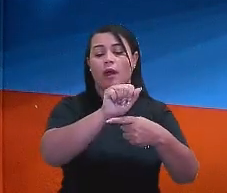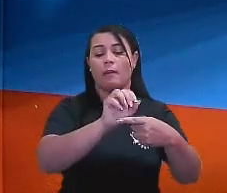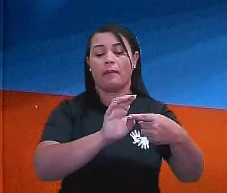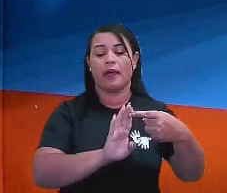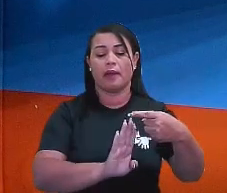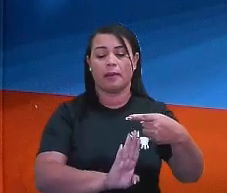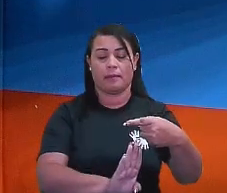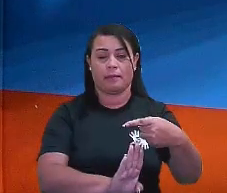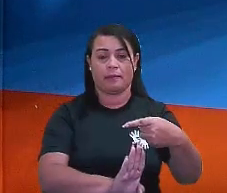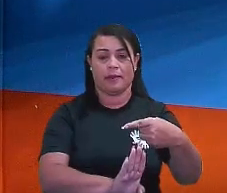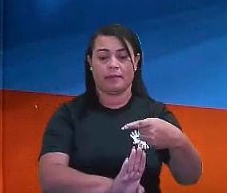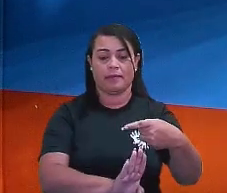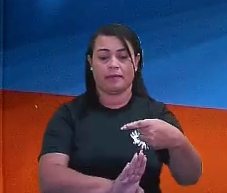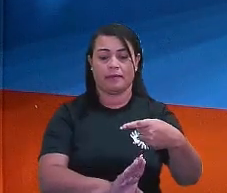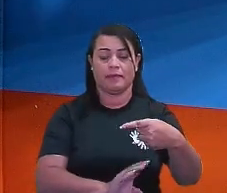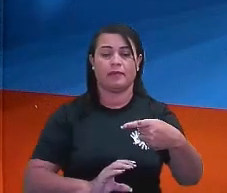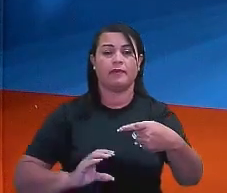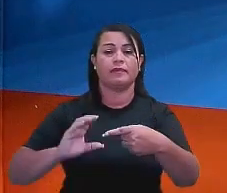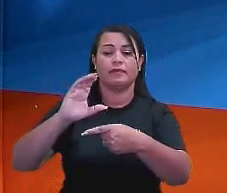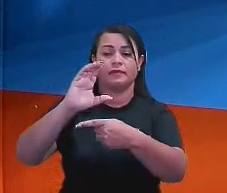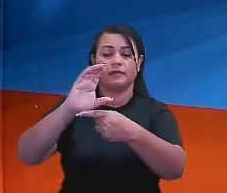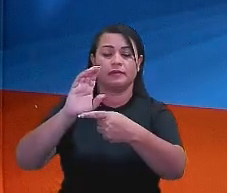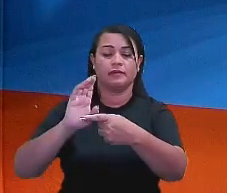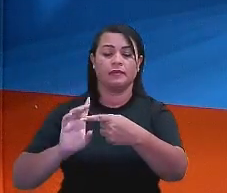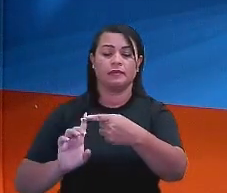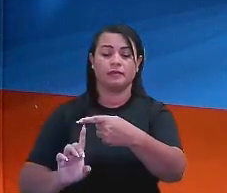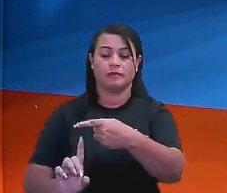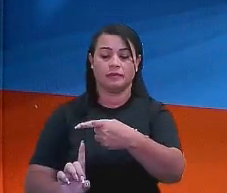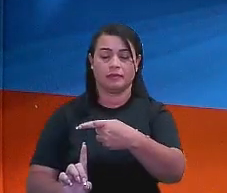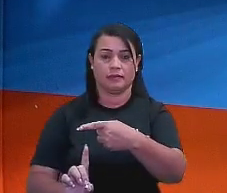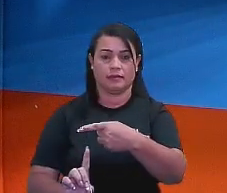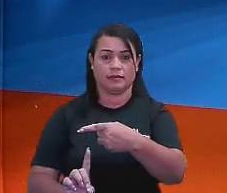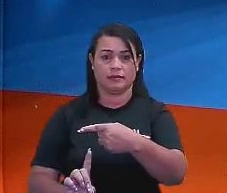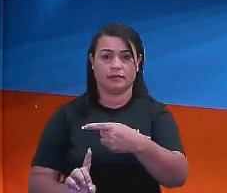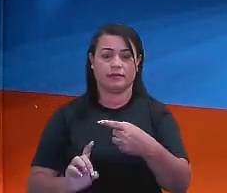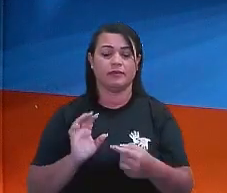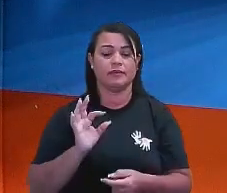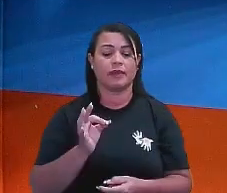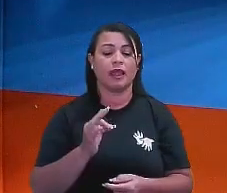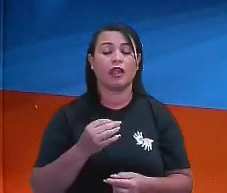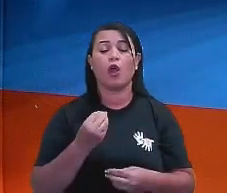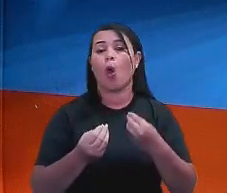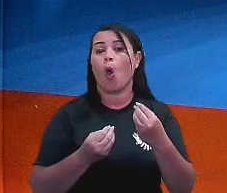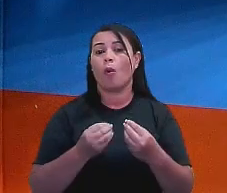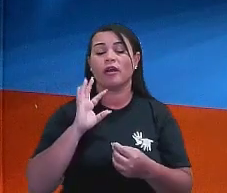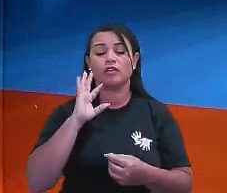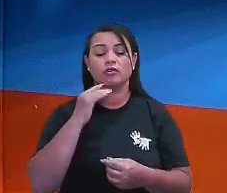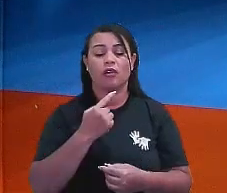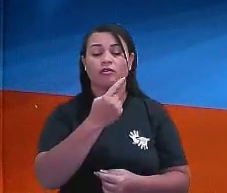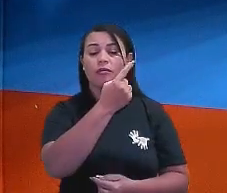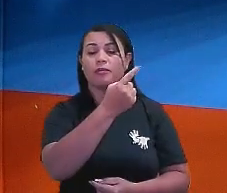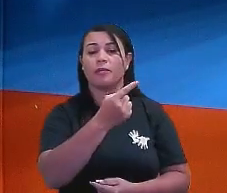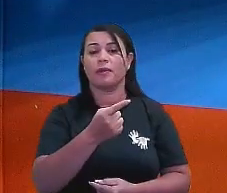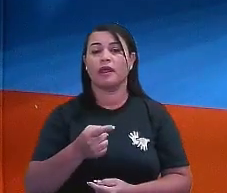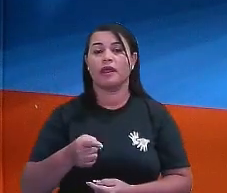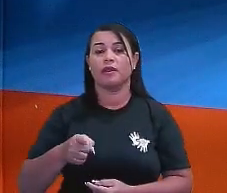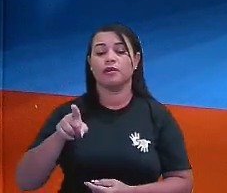razão A, B e a razão C, D, C está para D. aí, meios,